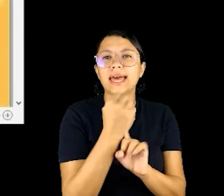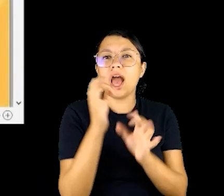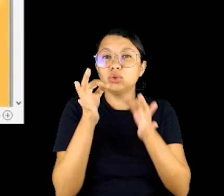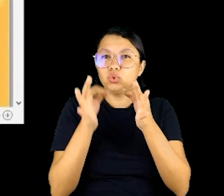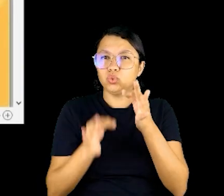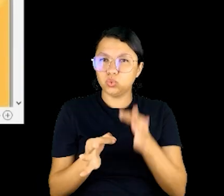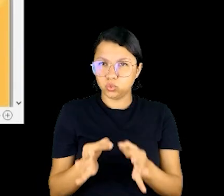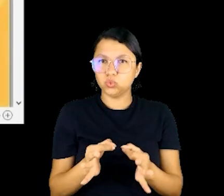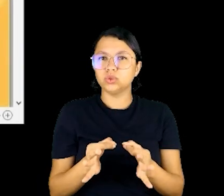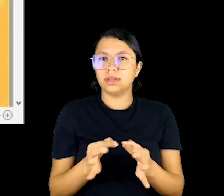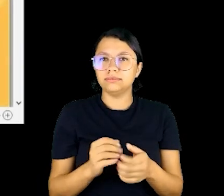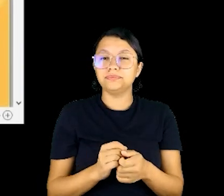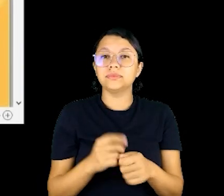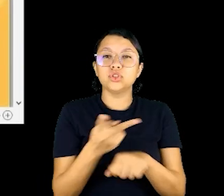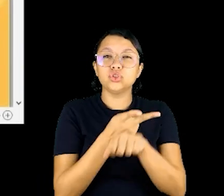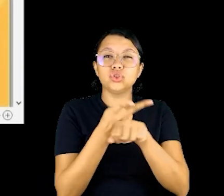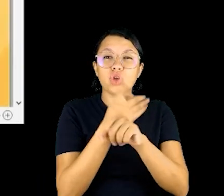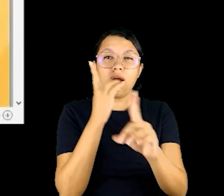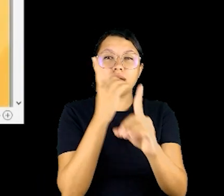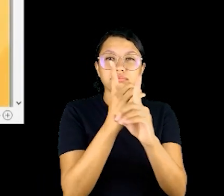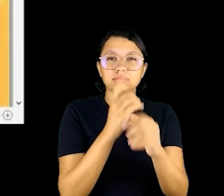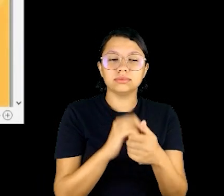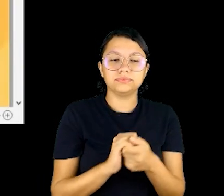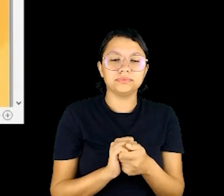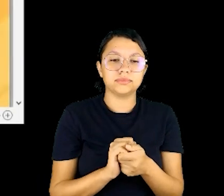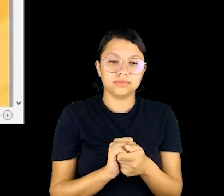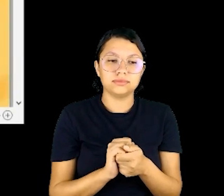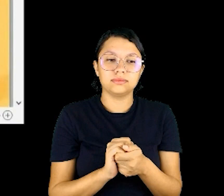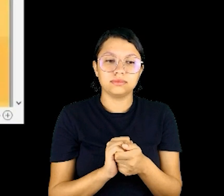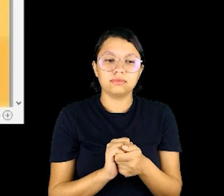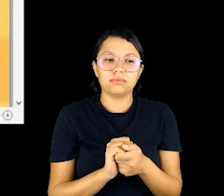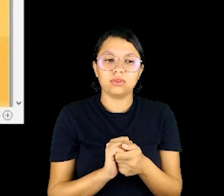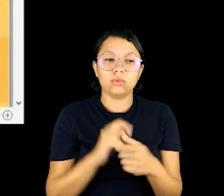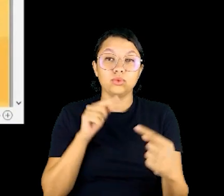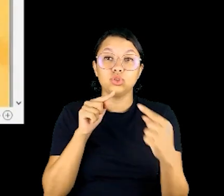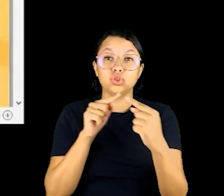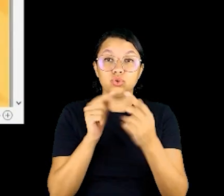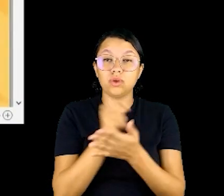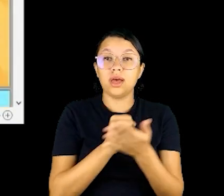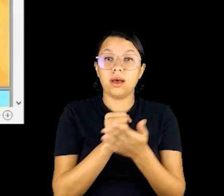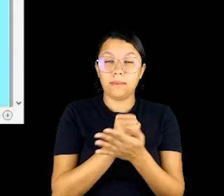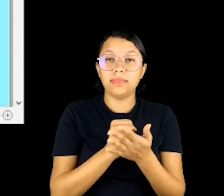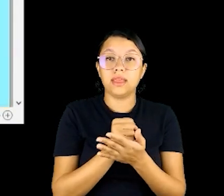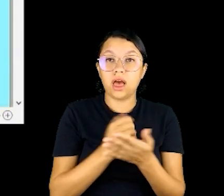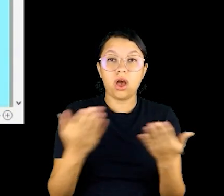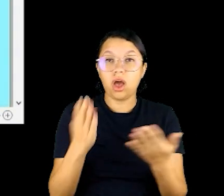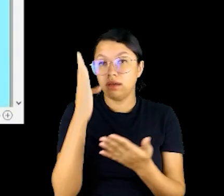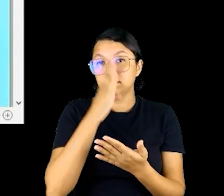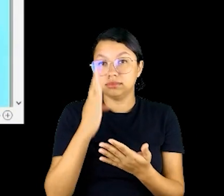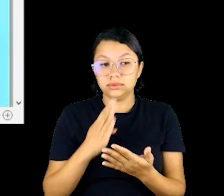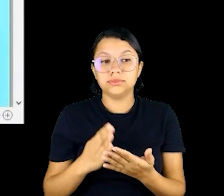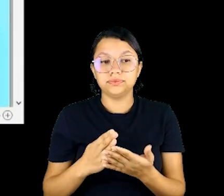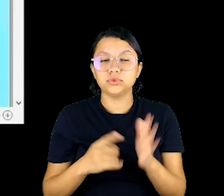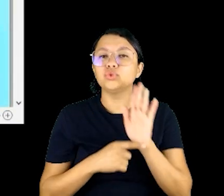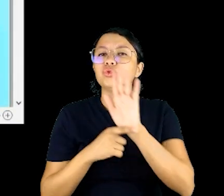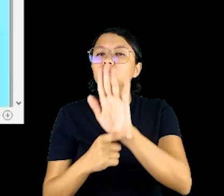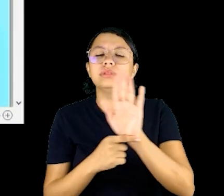é esse, uma sociedade justa, né? Que a gente busca alcançar, né? Os objetivos fundamentais da República,